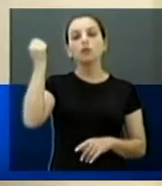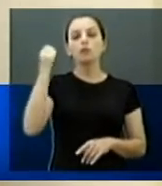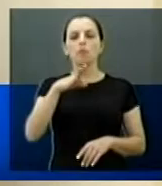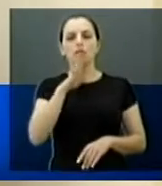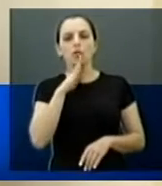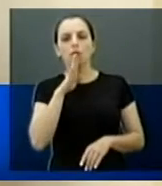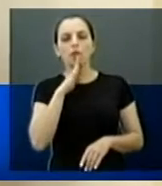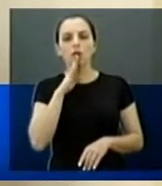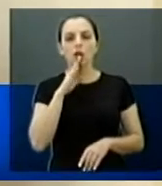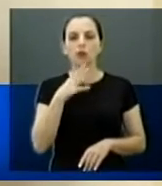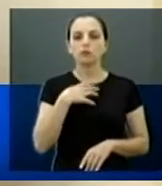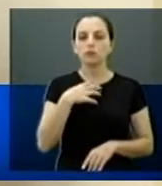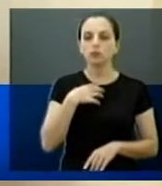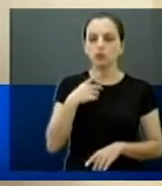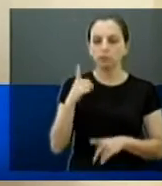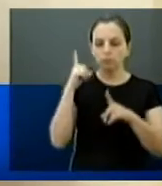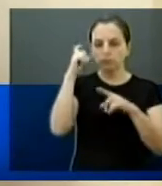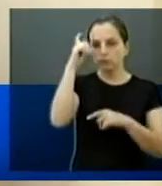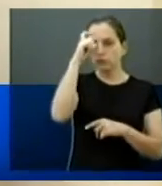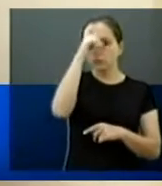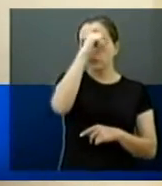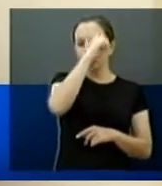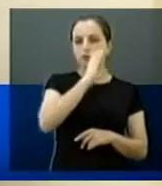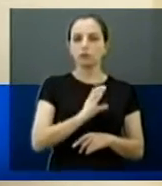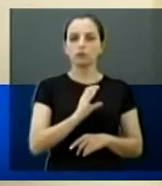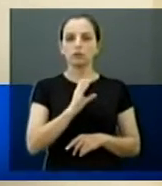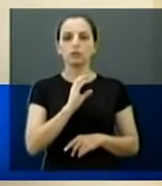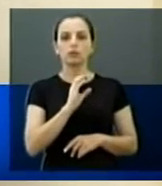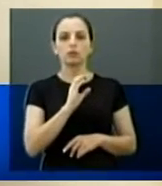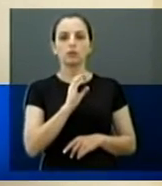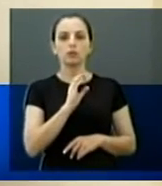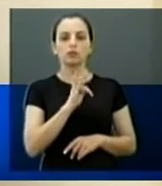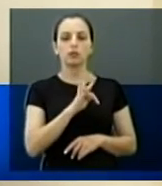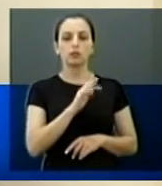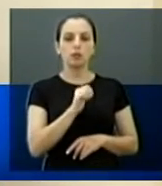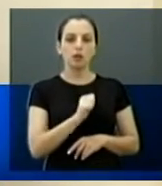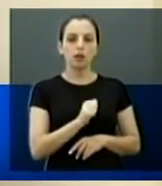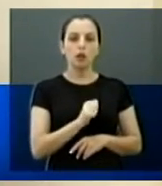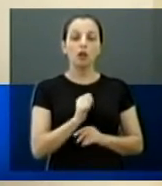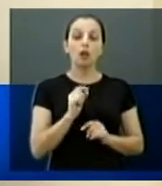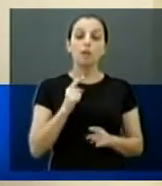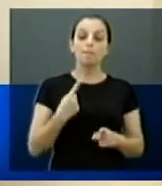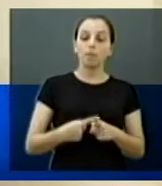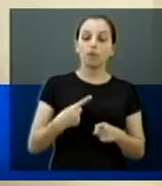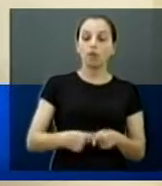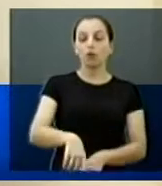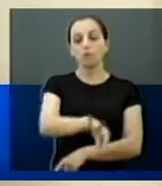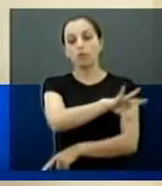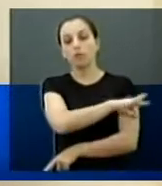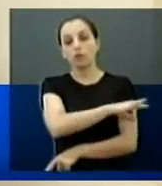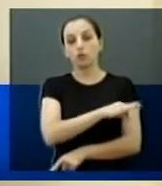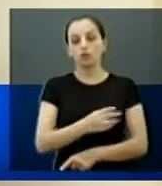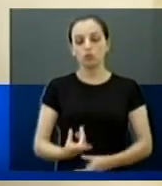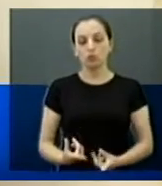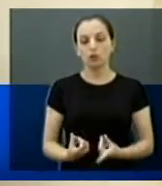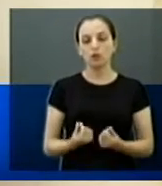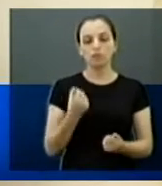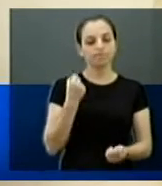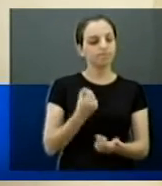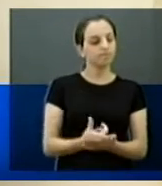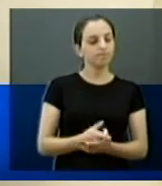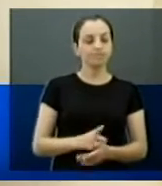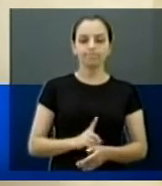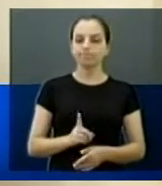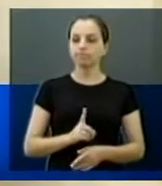a situação difícil da CTA, porque simplesmente a Prefeitura não paga. Para nós está ficando muito claro que o